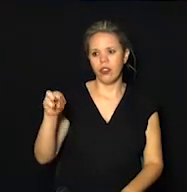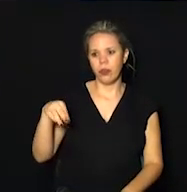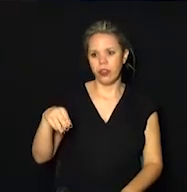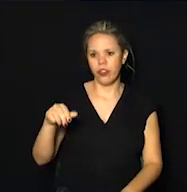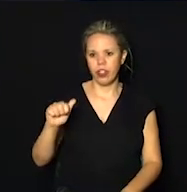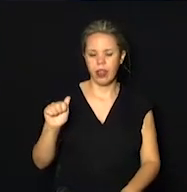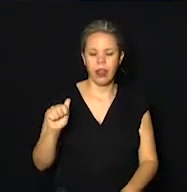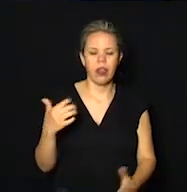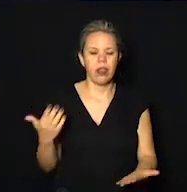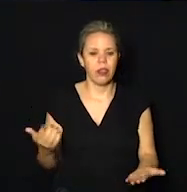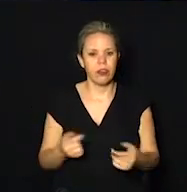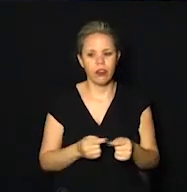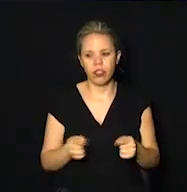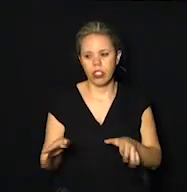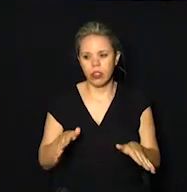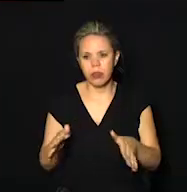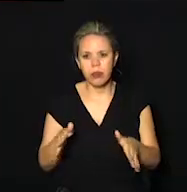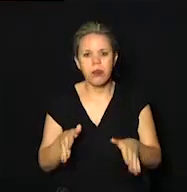durante esta pandemia, né?